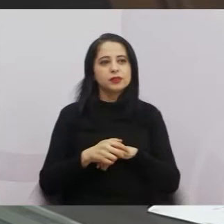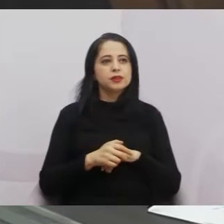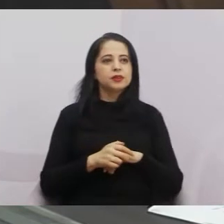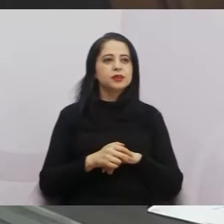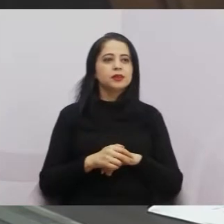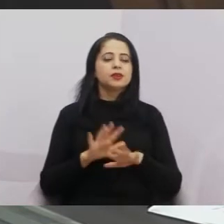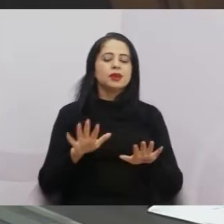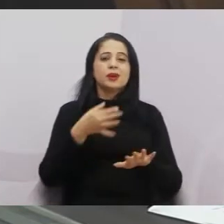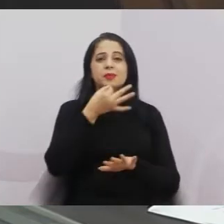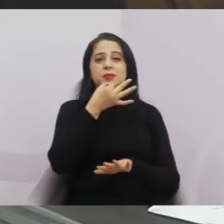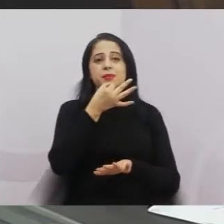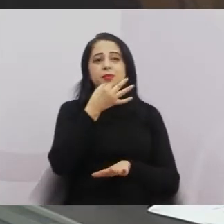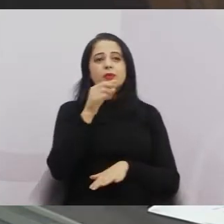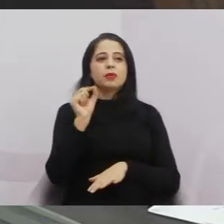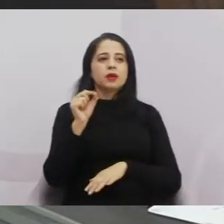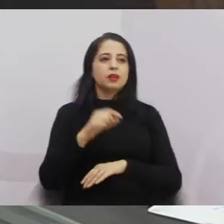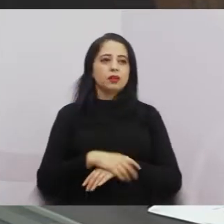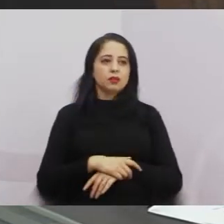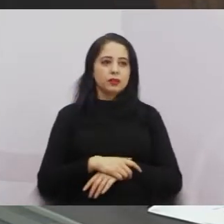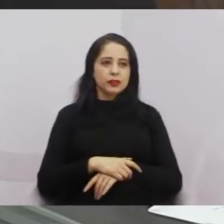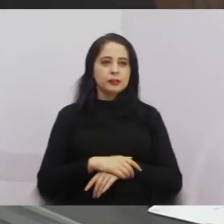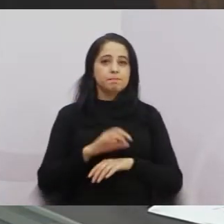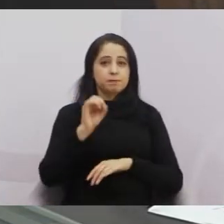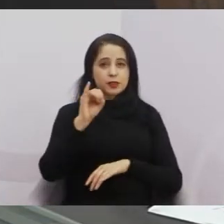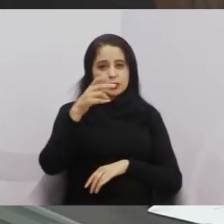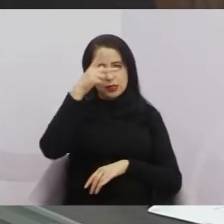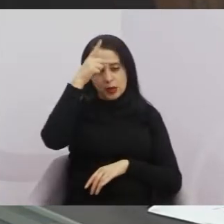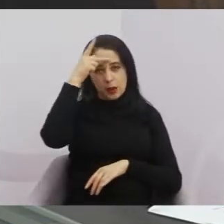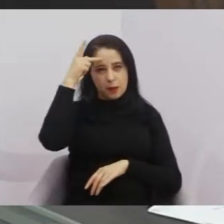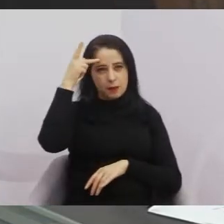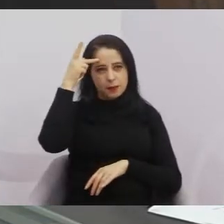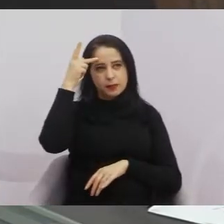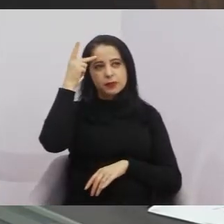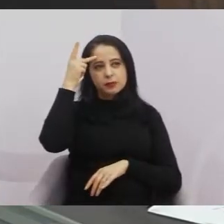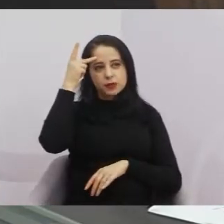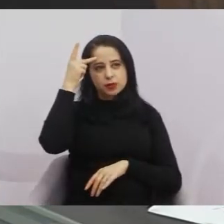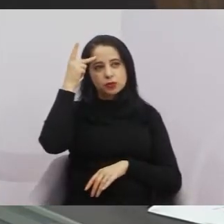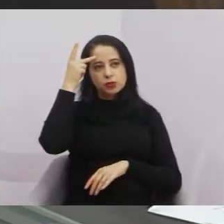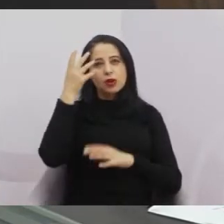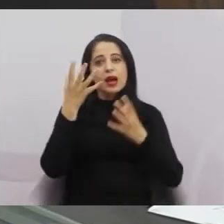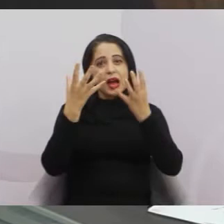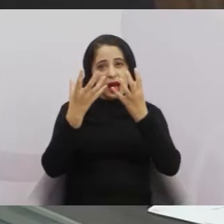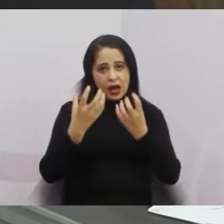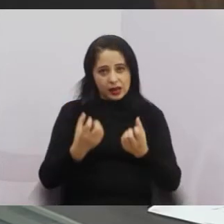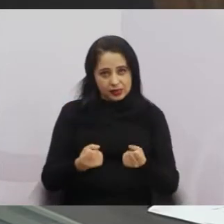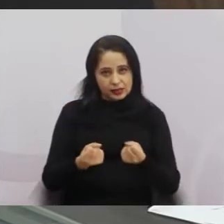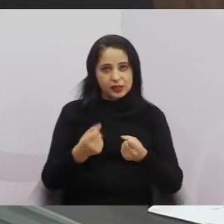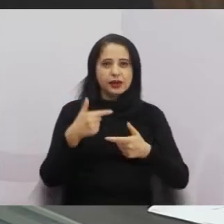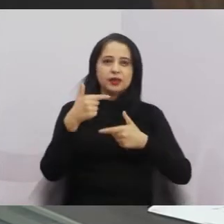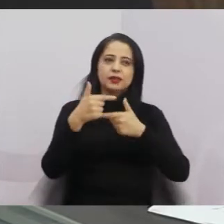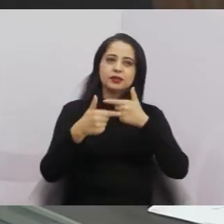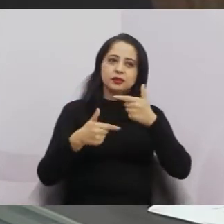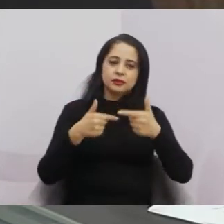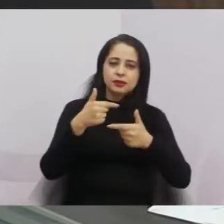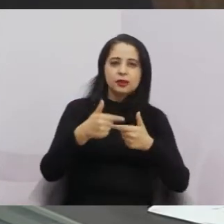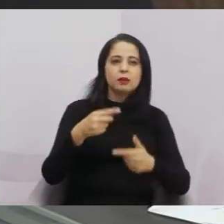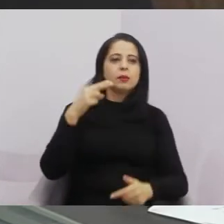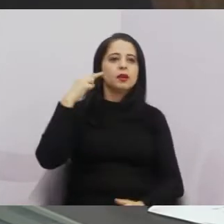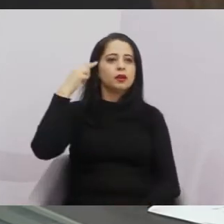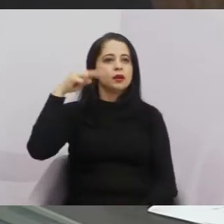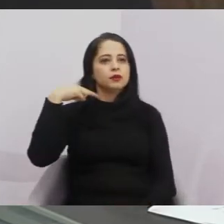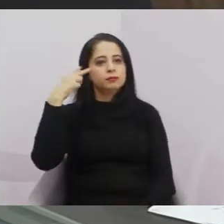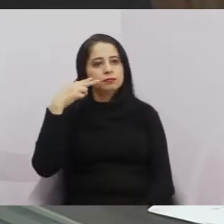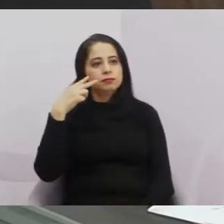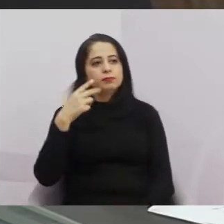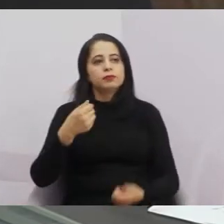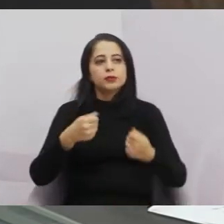eu acho que quando a pessoa assume um cargo público, ela tem que assumir certos ônus, certas responsabilidades.